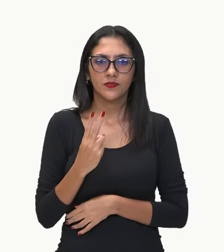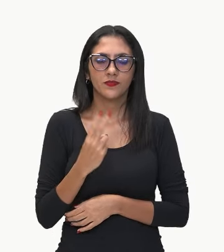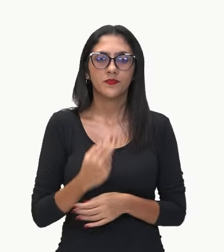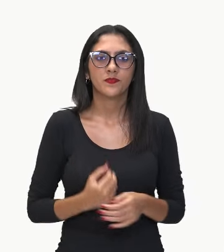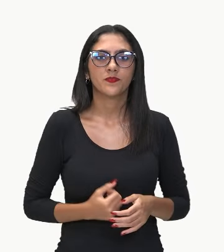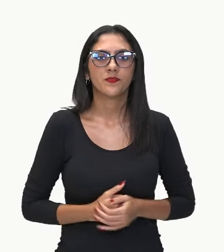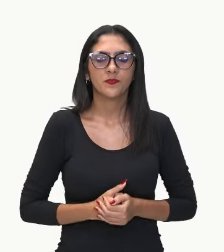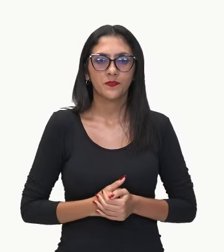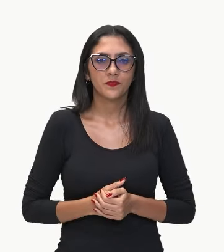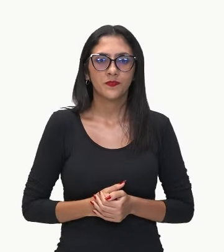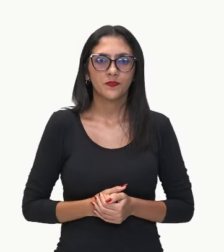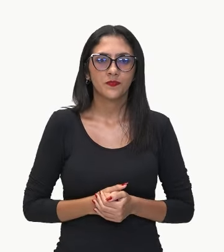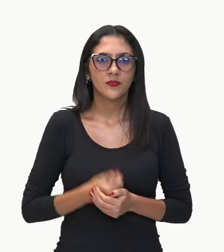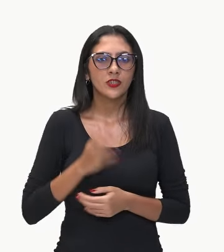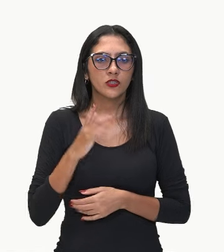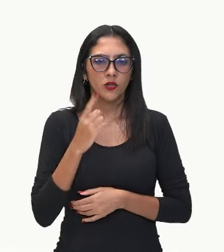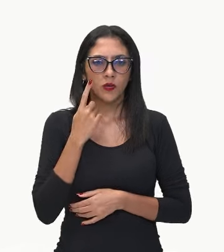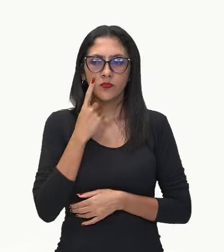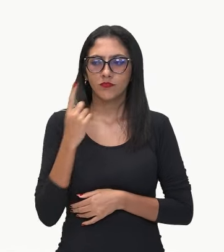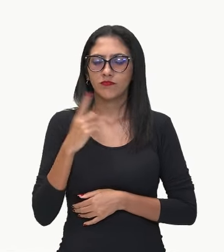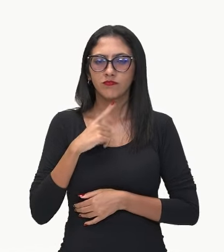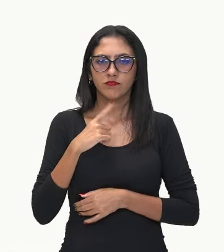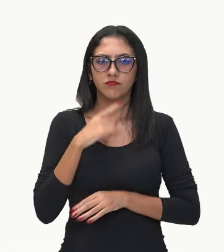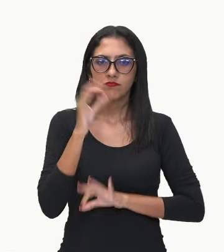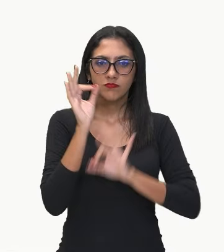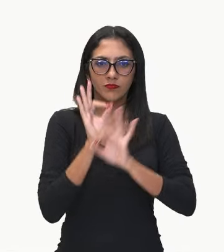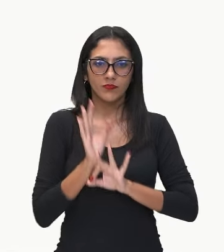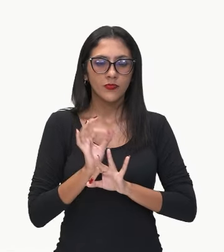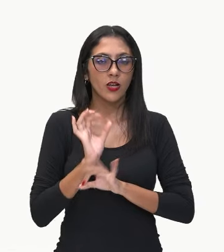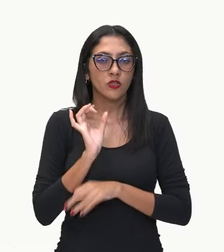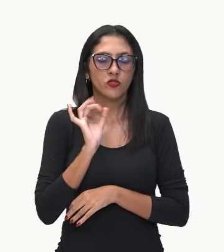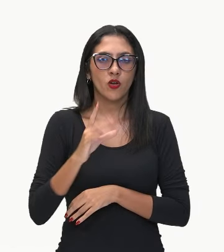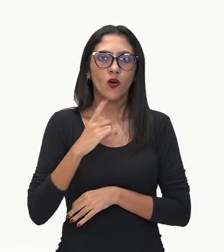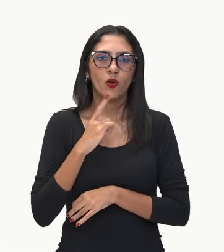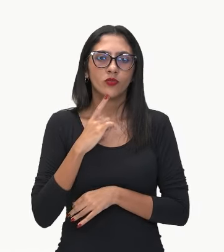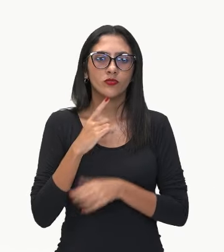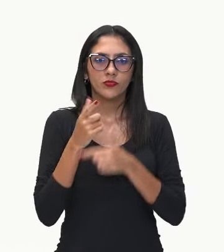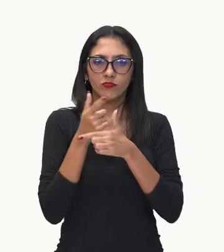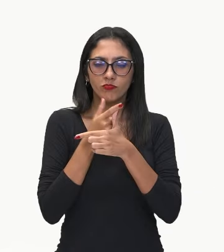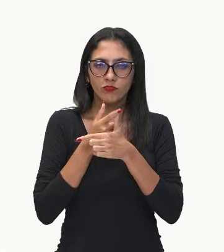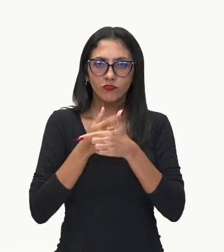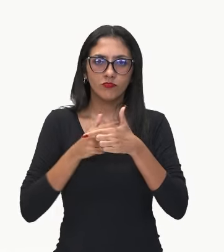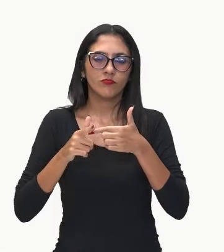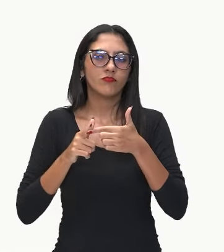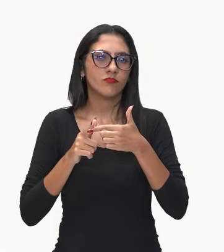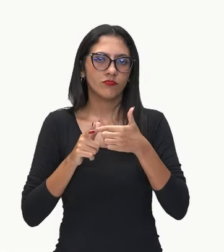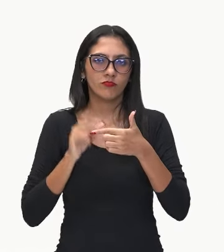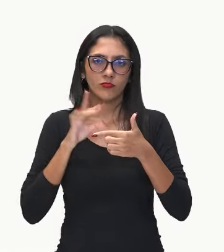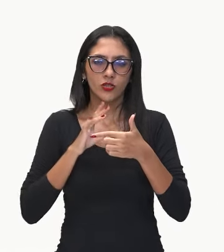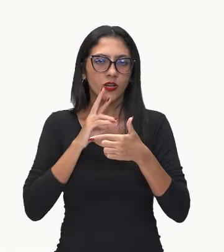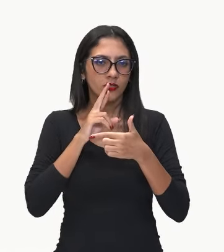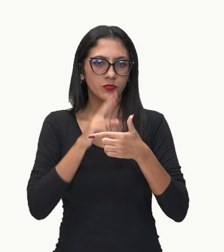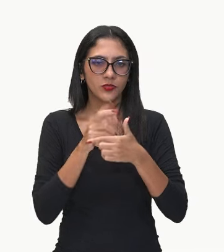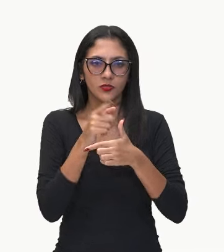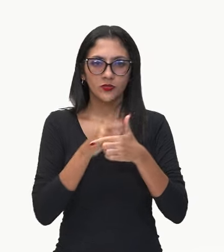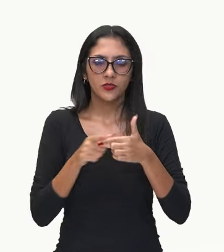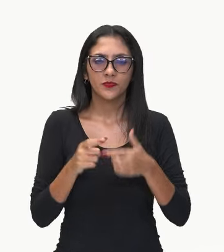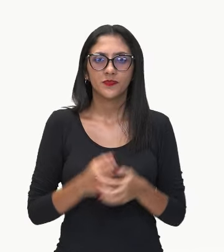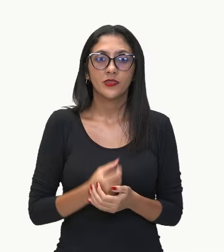parêntese, colchetes e chave aí? Não. Então, você agora vai resolver aí tranquilamente essa divisão.